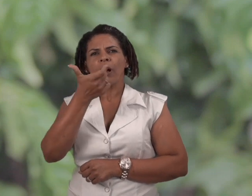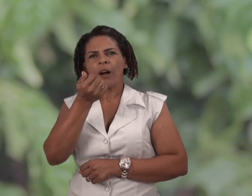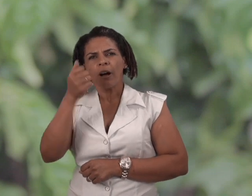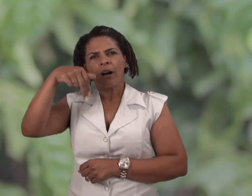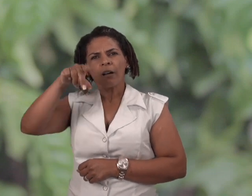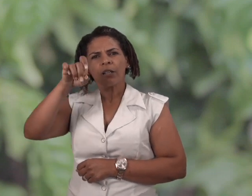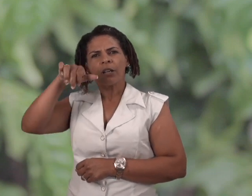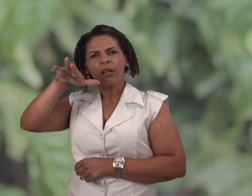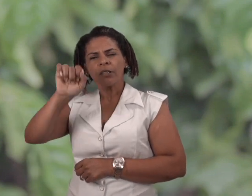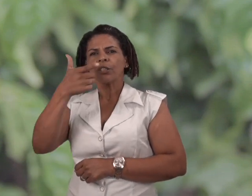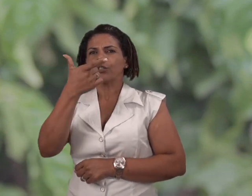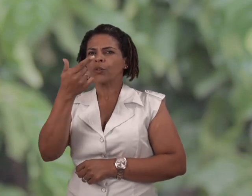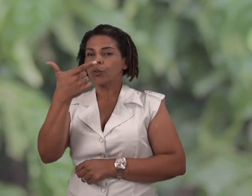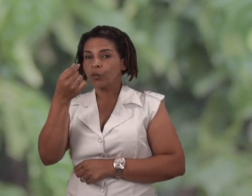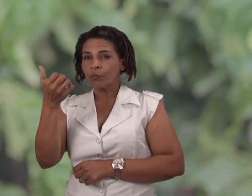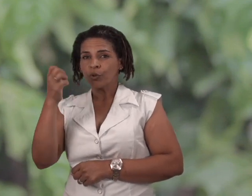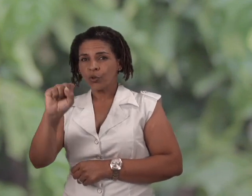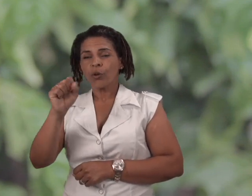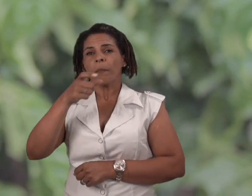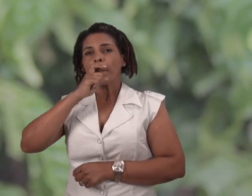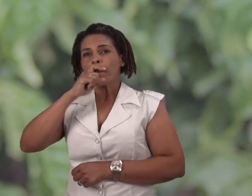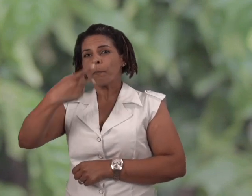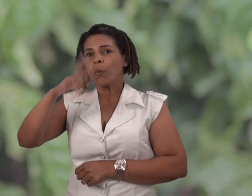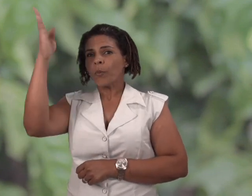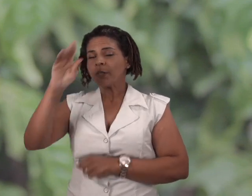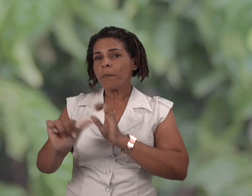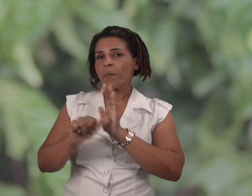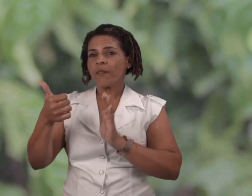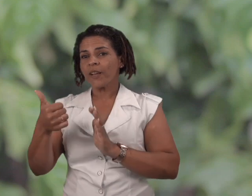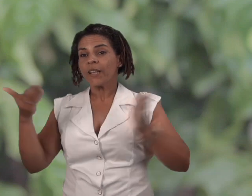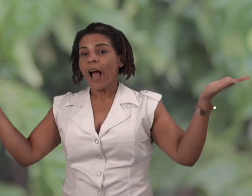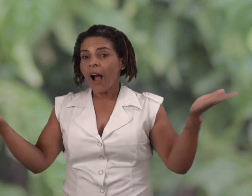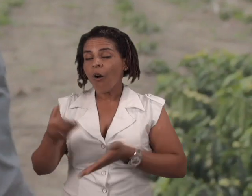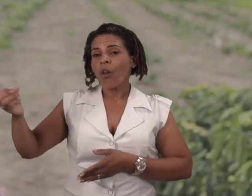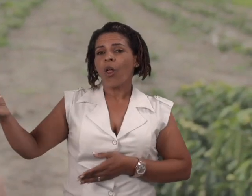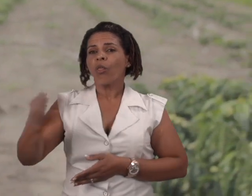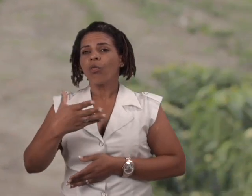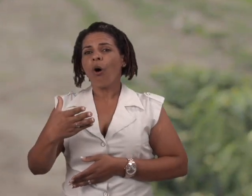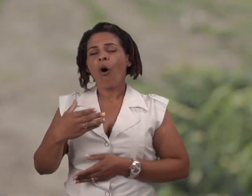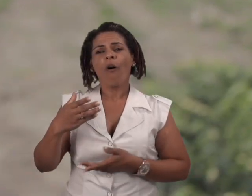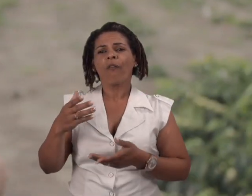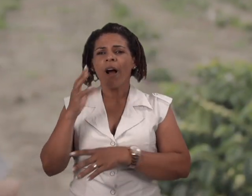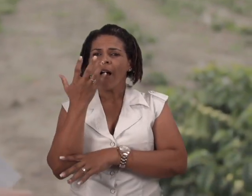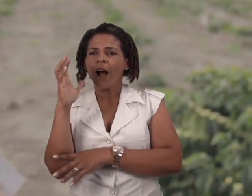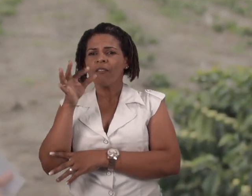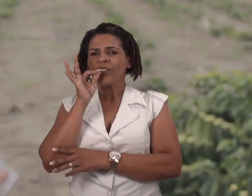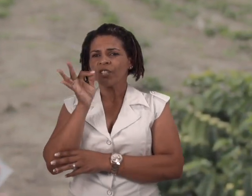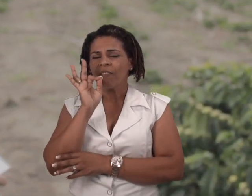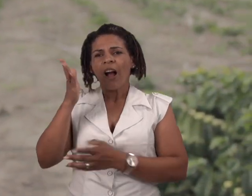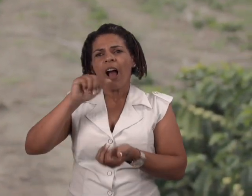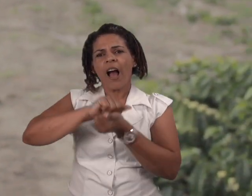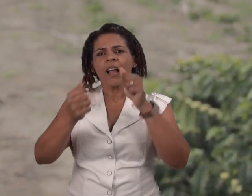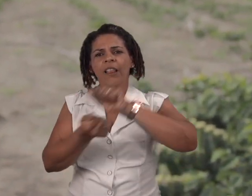vez de Andina, a primeira cultivar de café conilon para frio do Brasil. Já está em estudo uma nova cultivar,